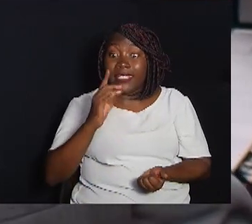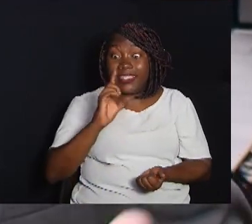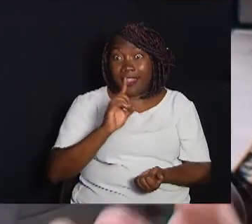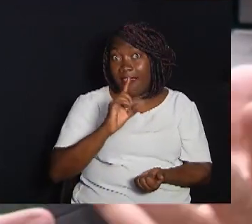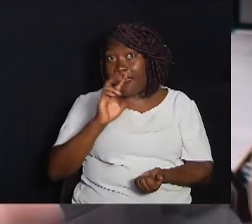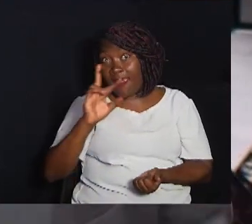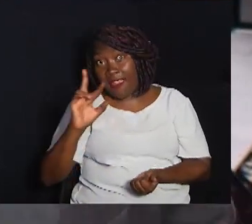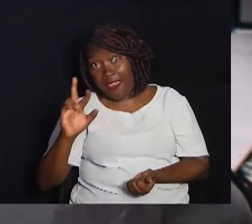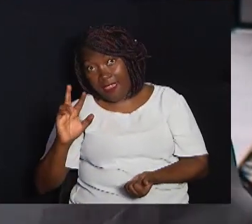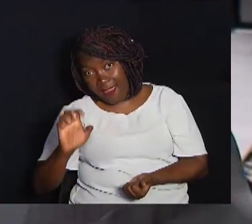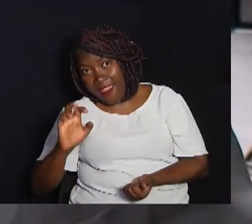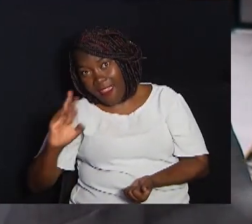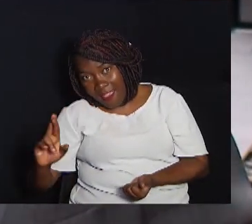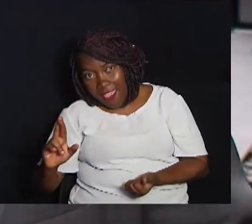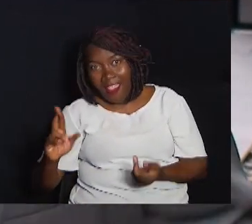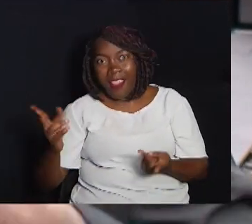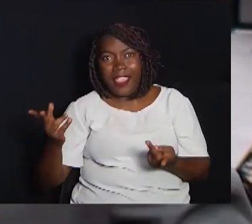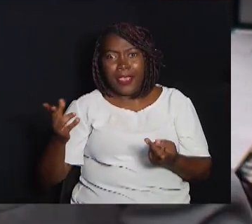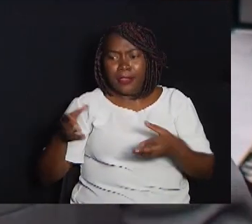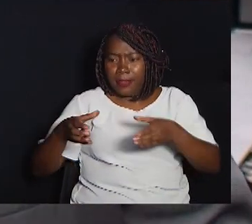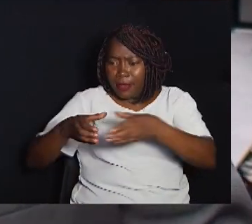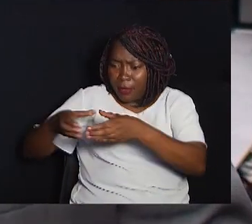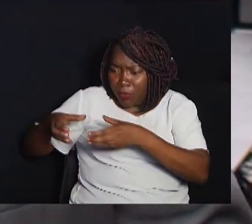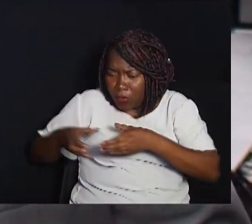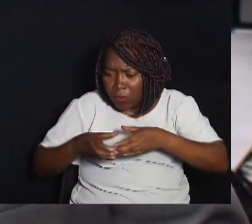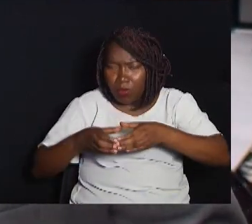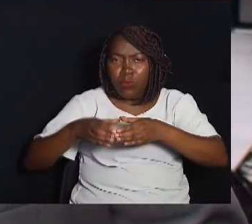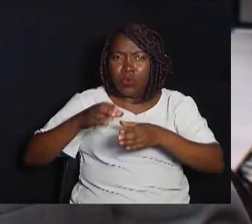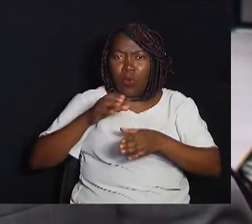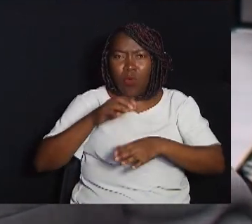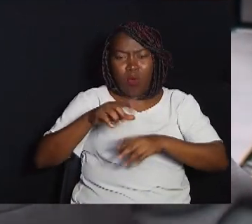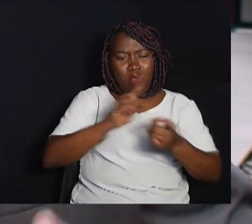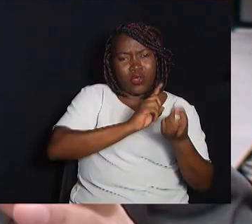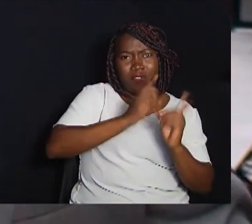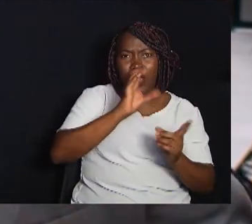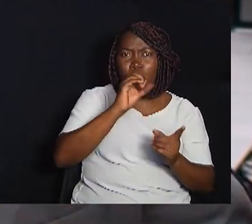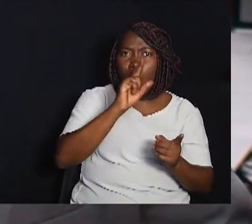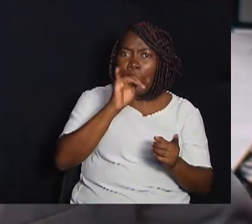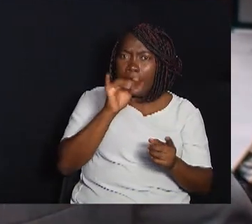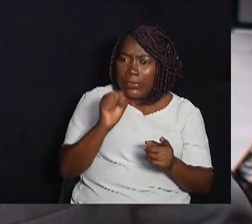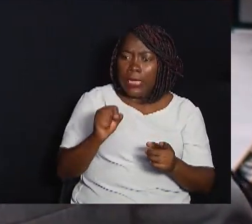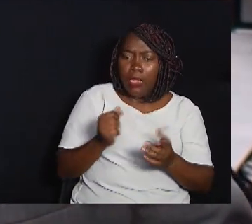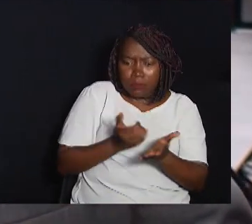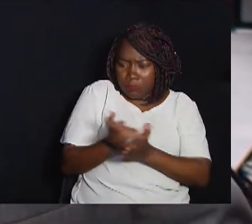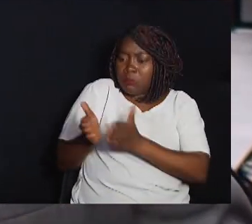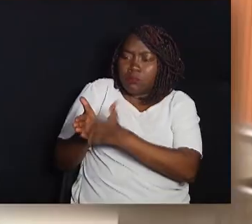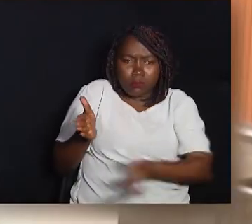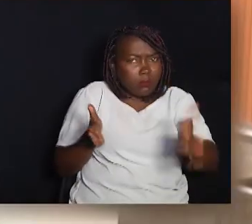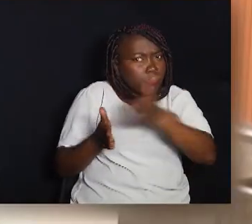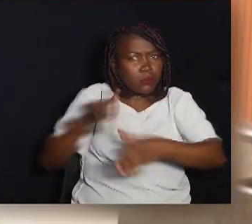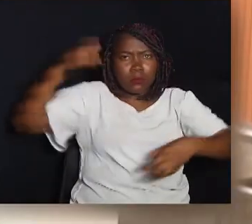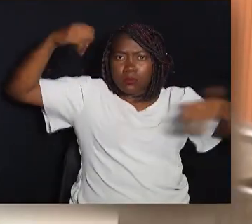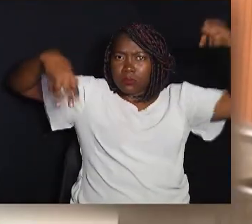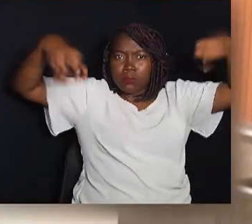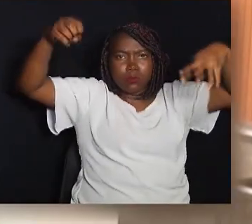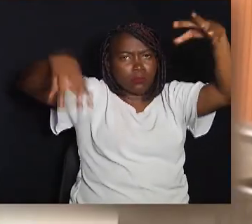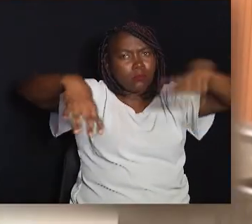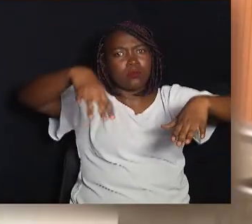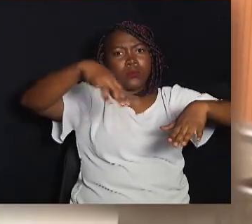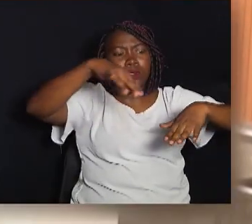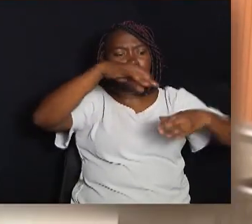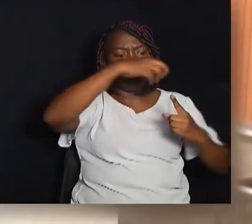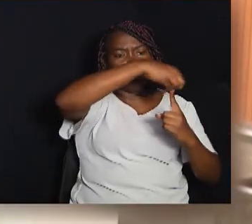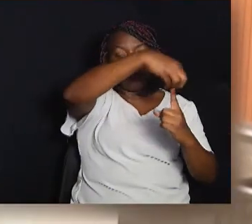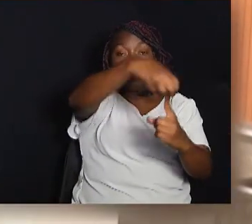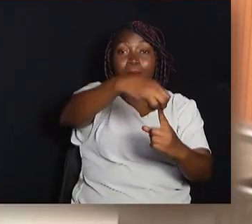Artesp, a Rodovia das Colinas Faça um processo de iluminação em todos os pontos de ônibus O parlamentar